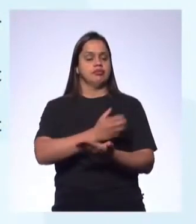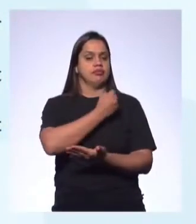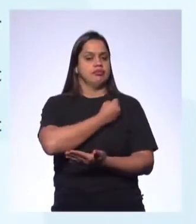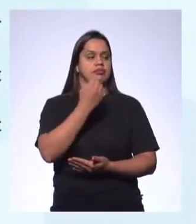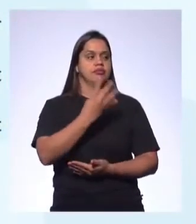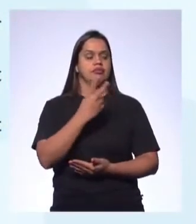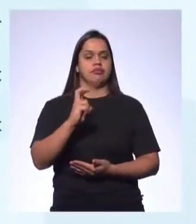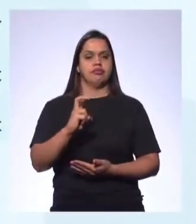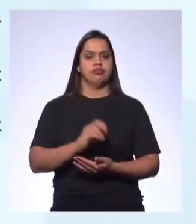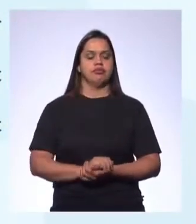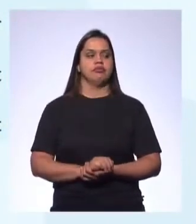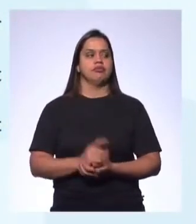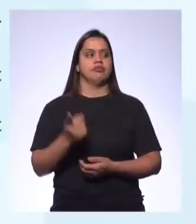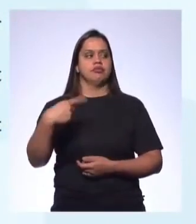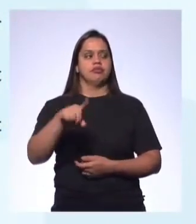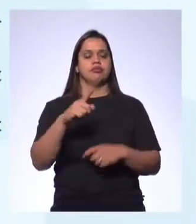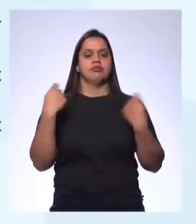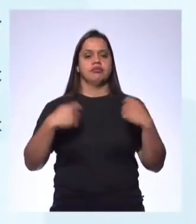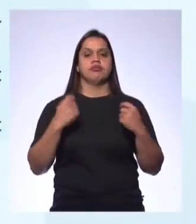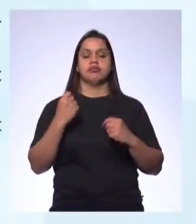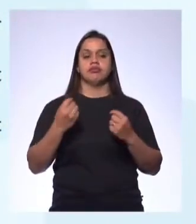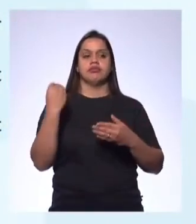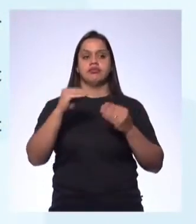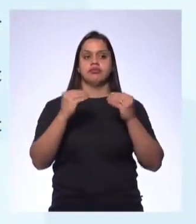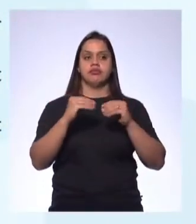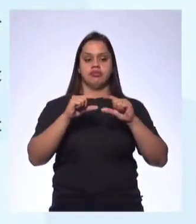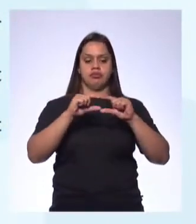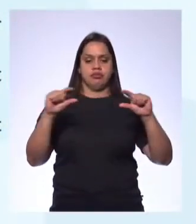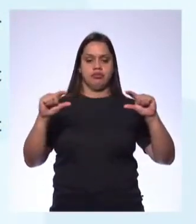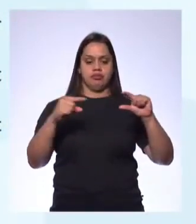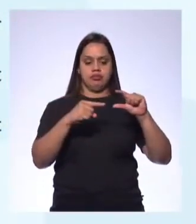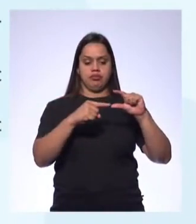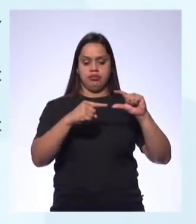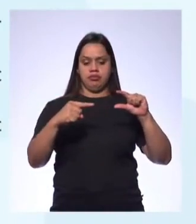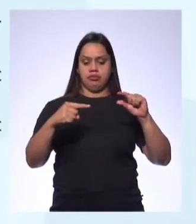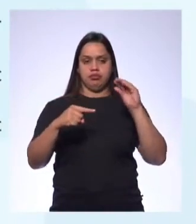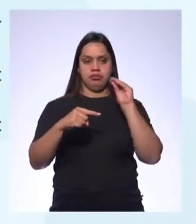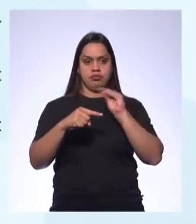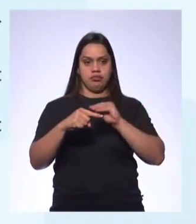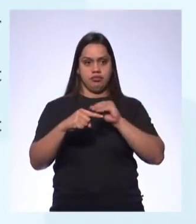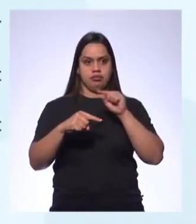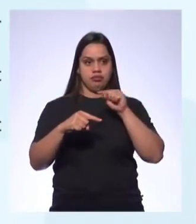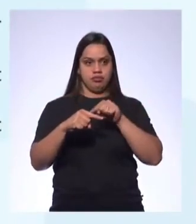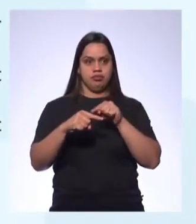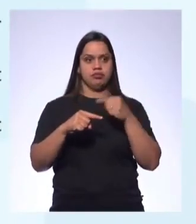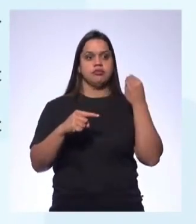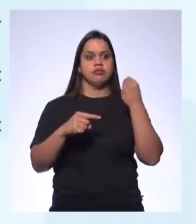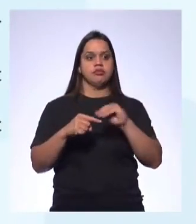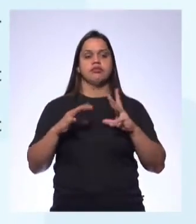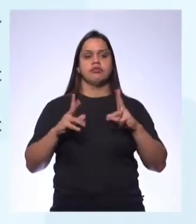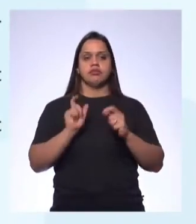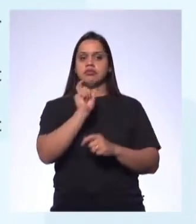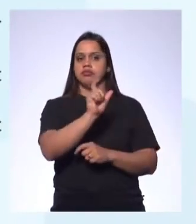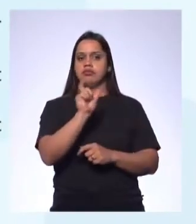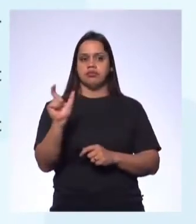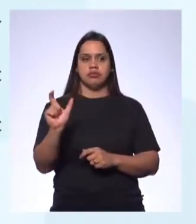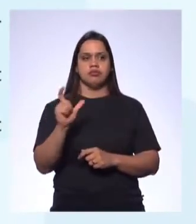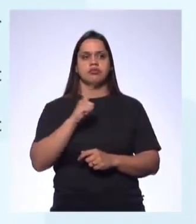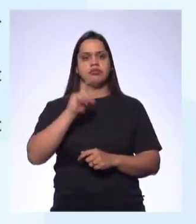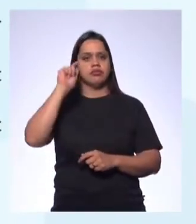Vocês terão que completar as lacunas com as palavras que estão ali. Climate, disaster, community,